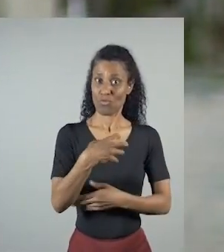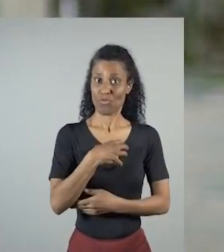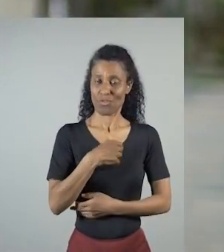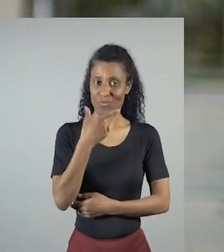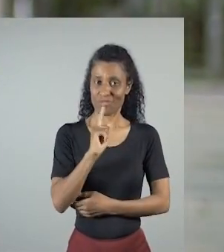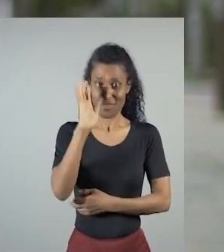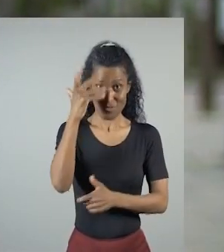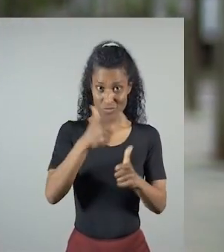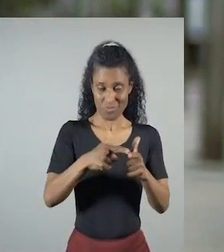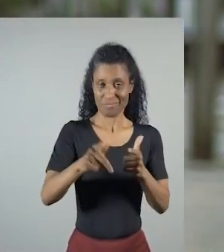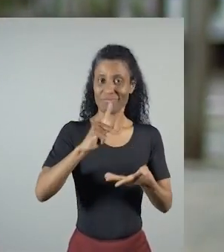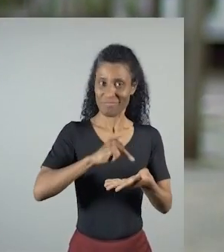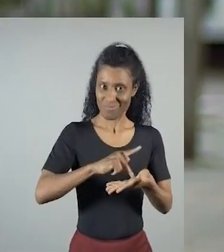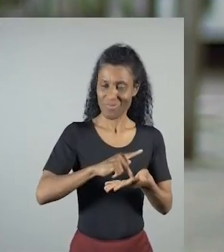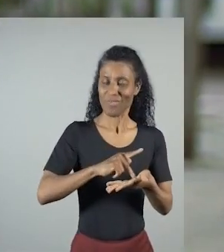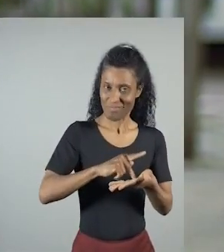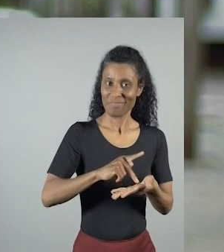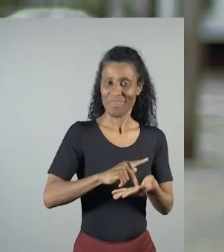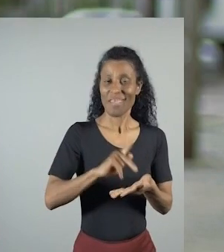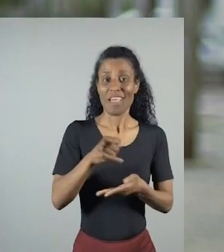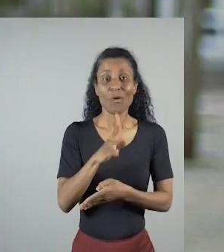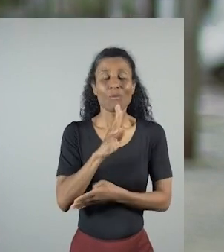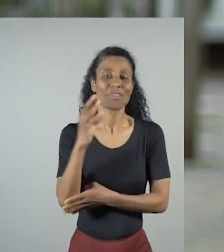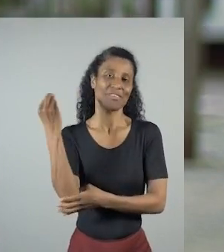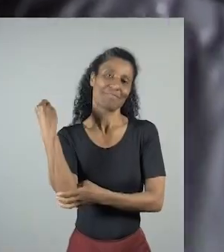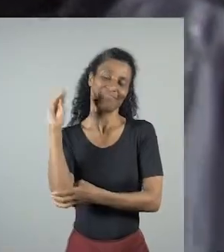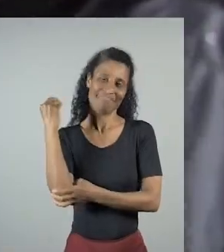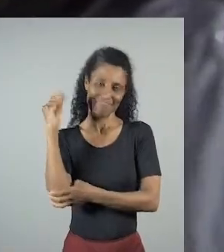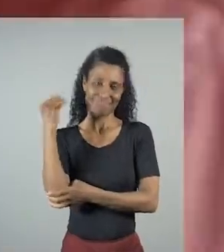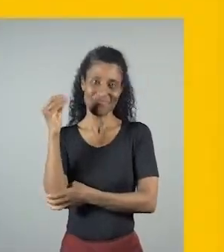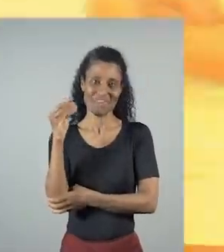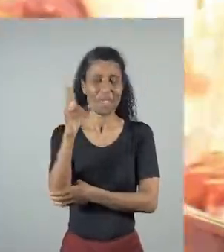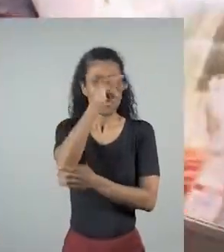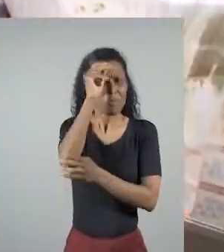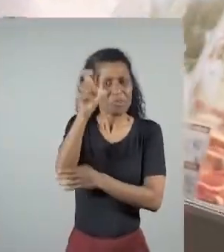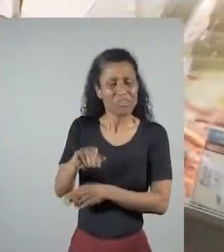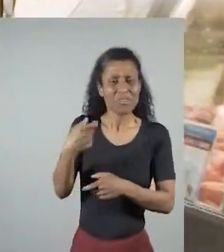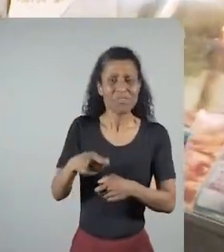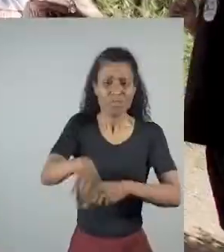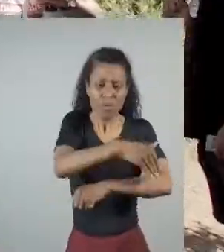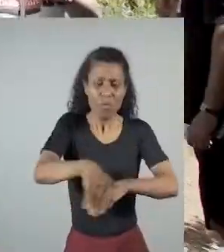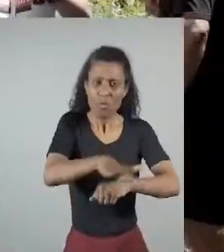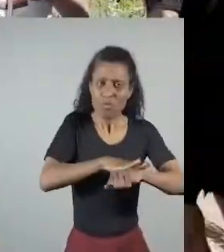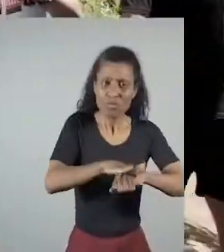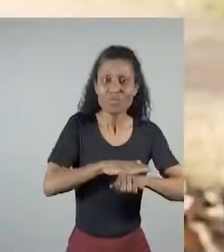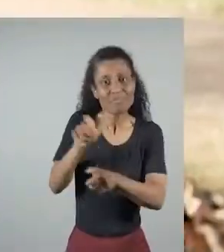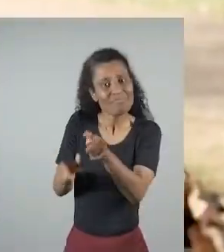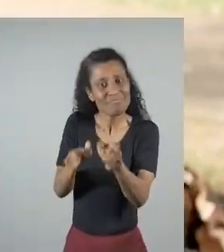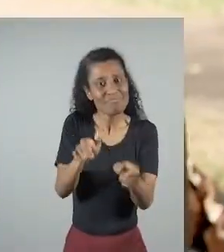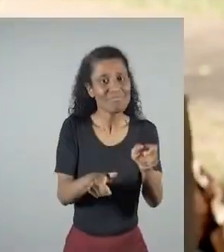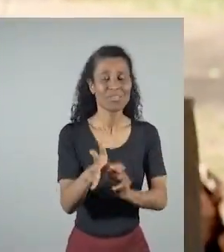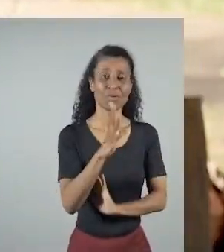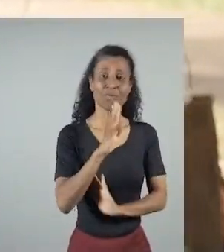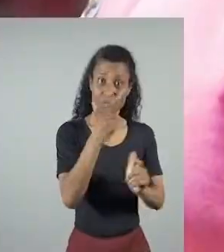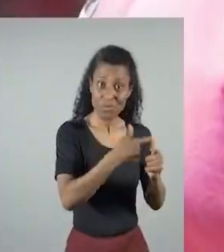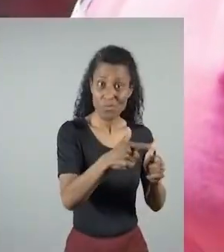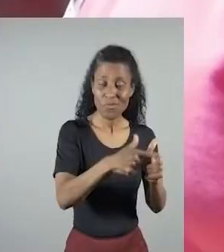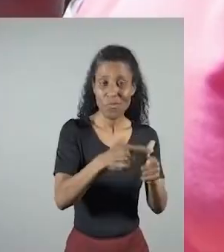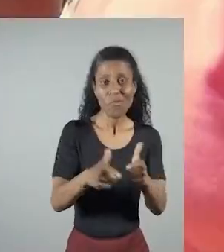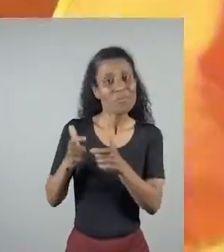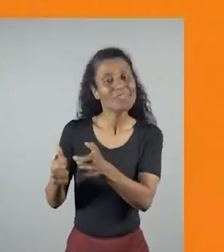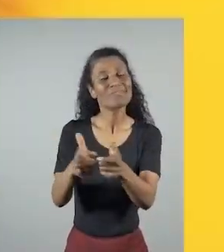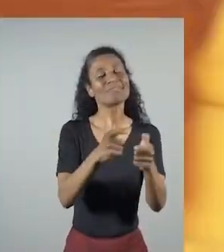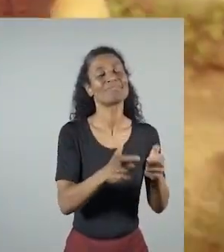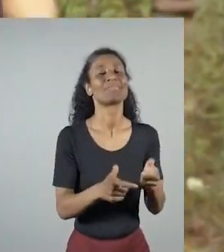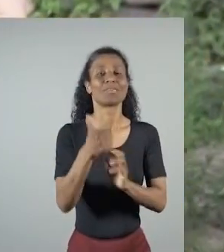para resolver os problemas de Porto Alegre é conhecer Porto Alegre. O prefeito tem que estar na rua, conversando com as pessoas, conhecendo